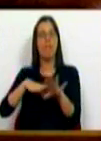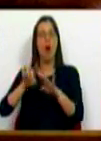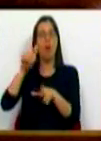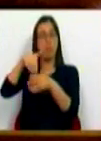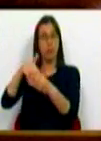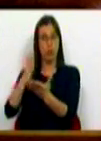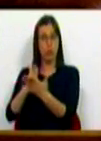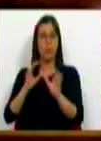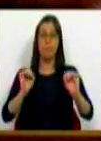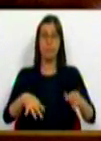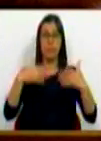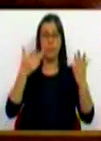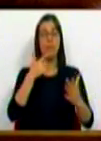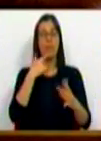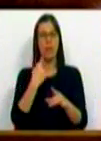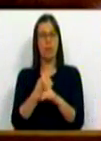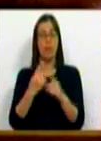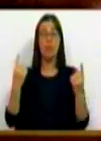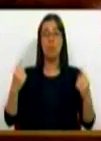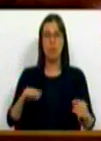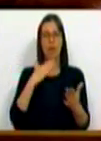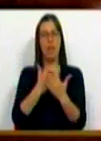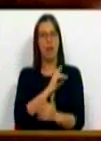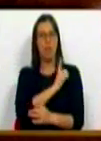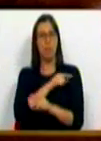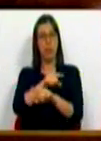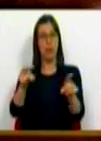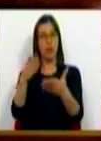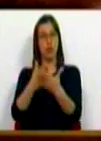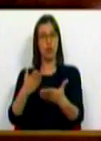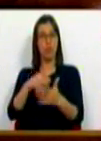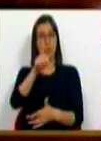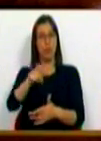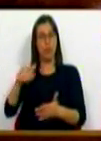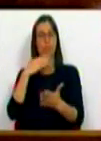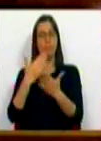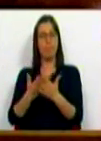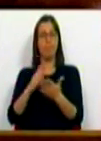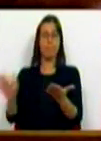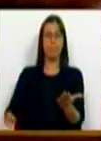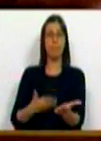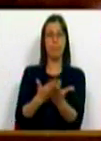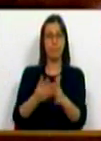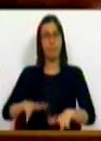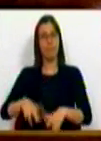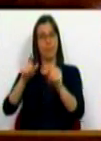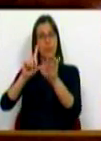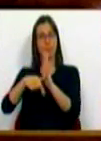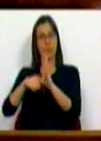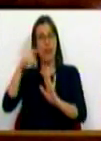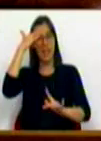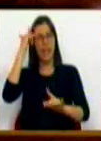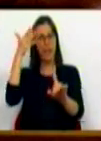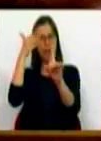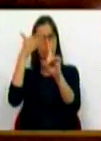Esta iniciativa significa, tão somente, dar poder aos estudantes, dar-lhes o poder de propor e desenvolver projetos e